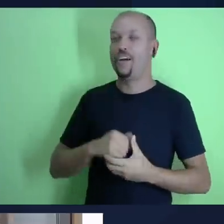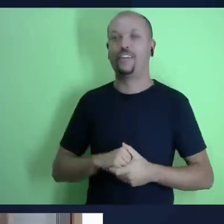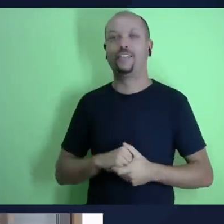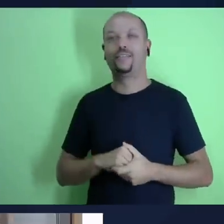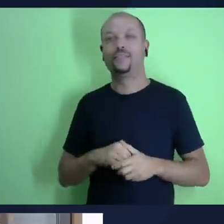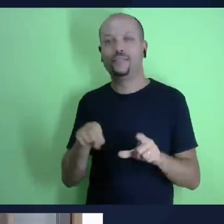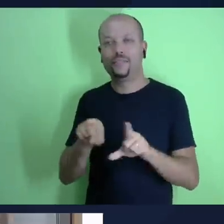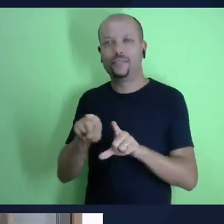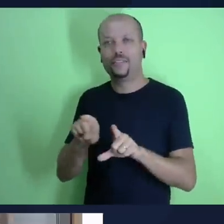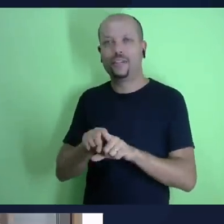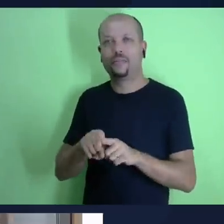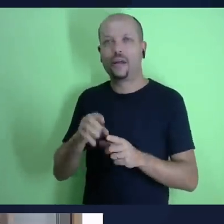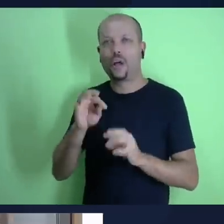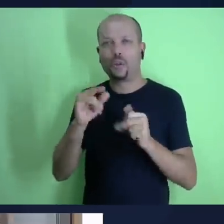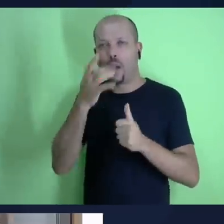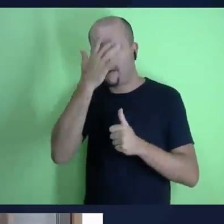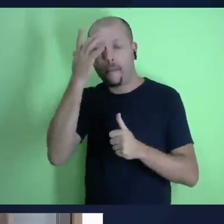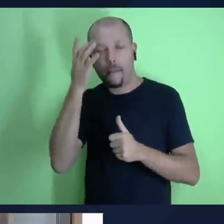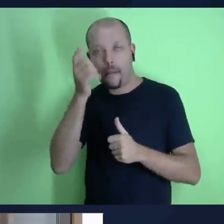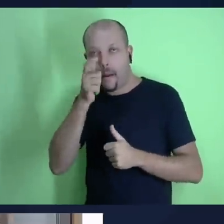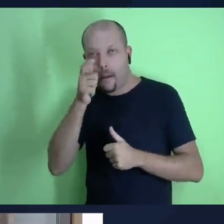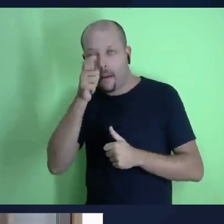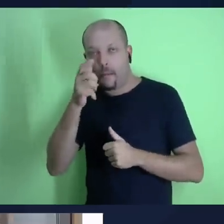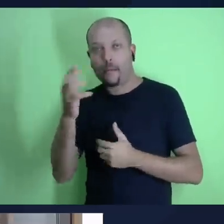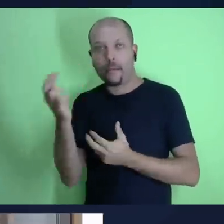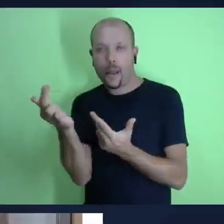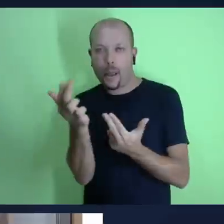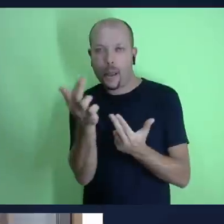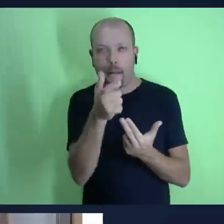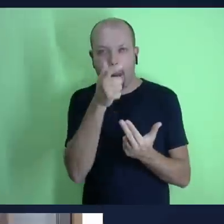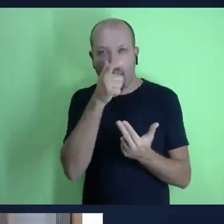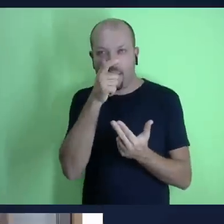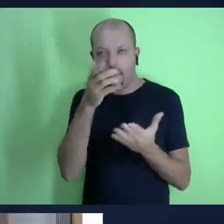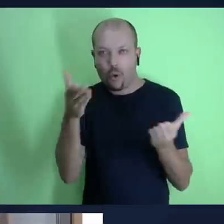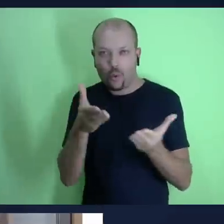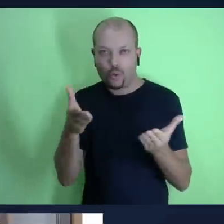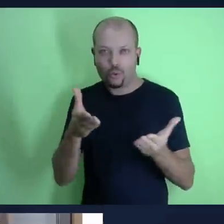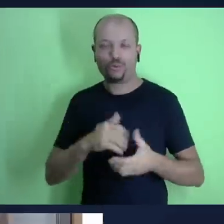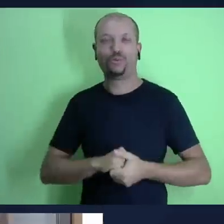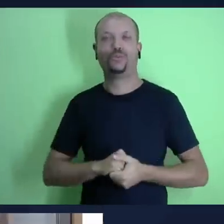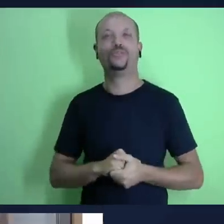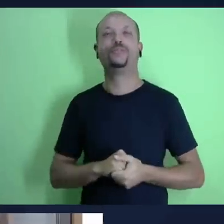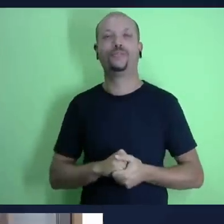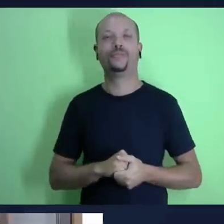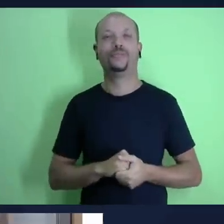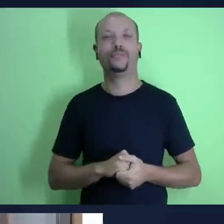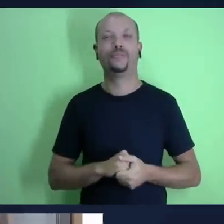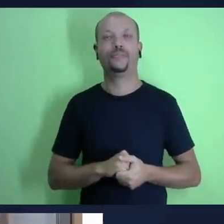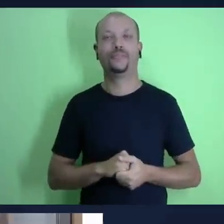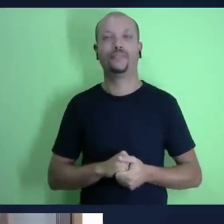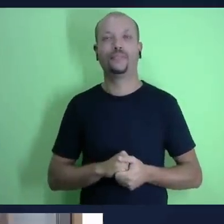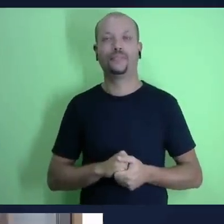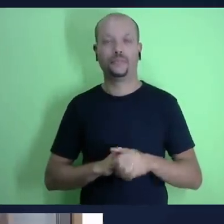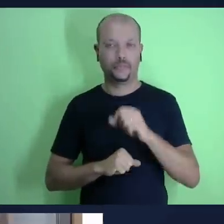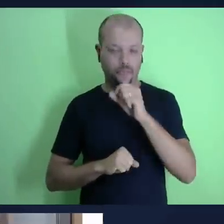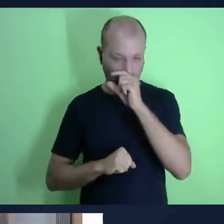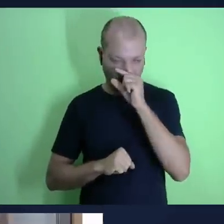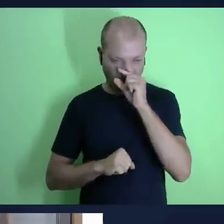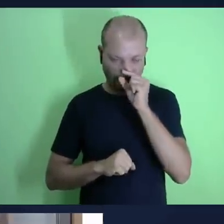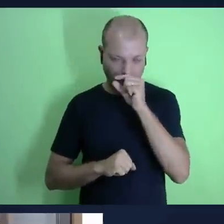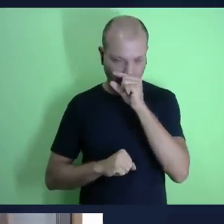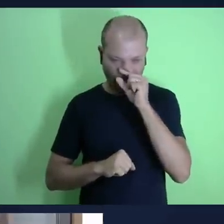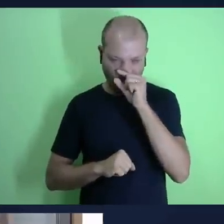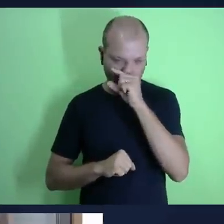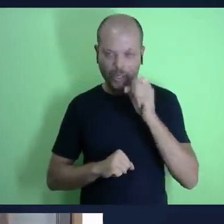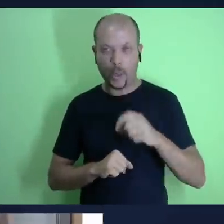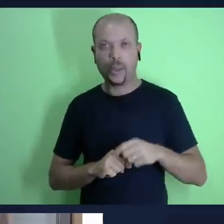por essa oportunidade e eu quero cumprimentar também aos nossos amigos nossos irmãos que estão nos acompanhando é que tem